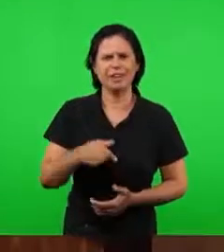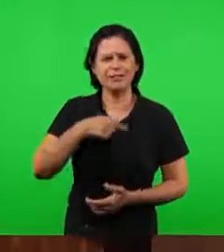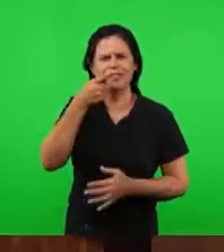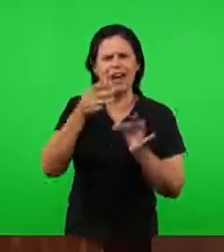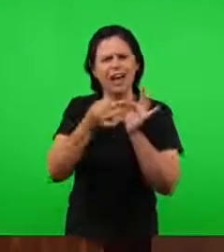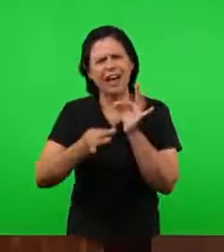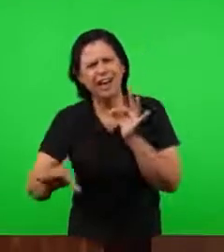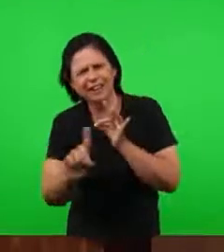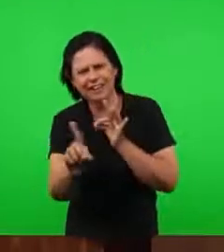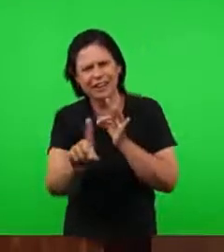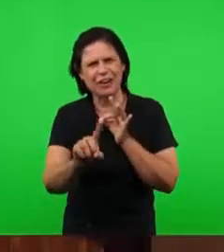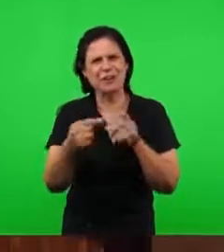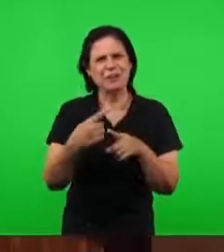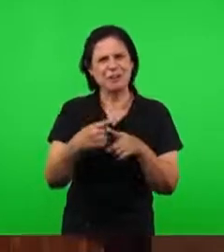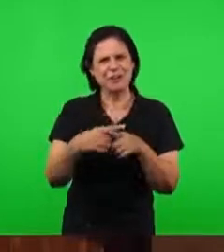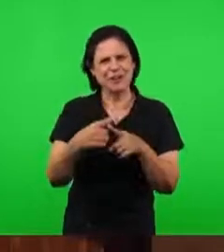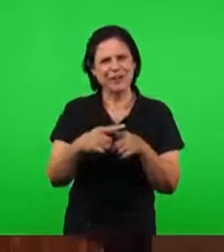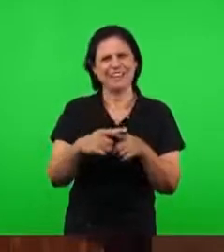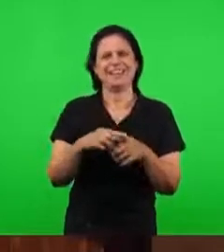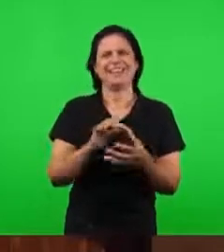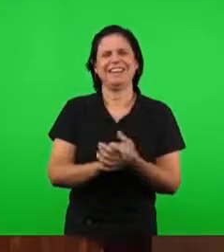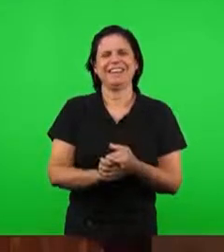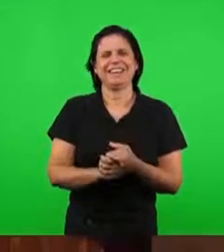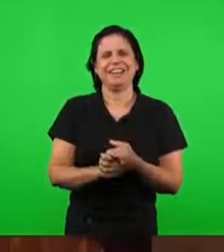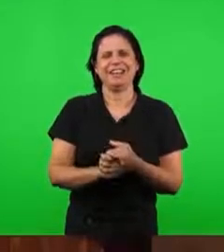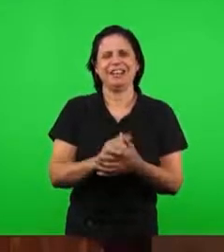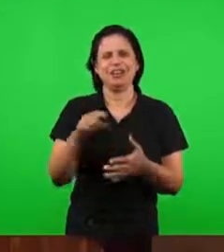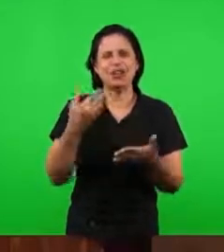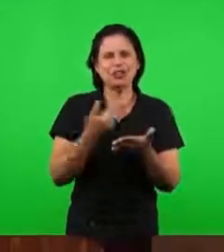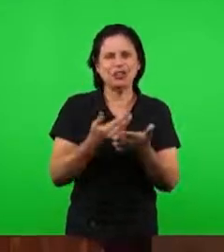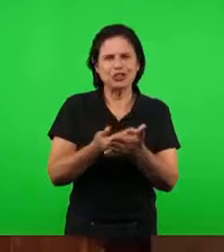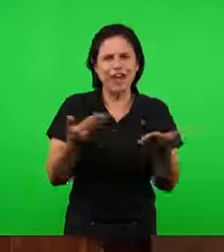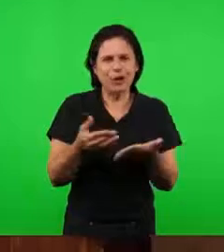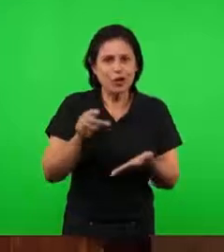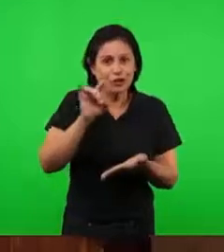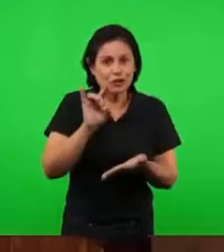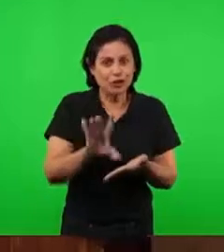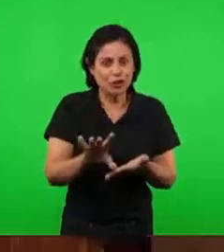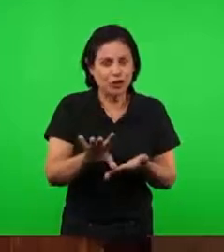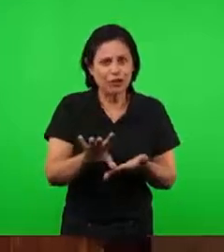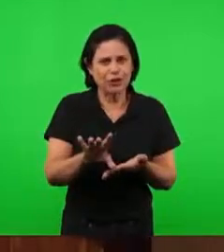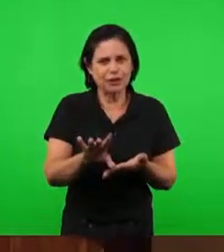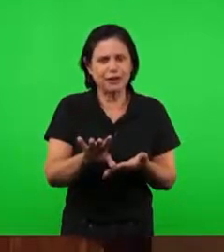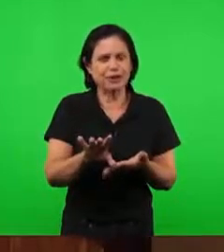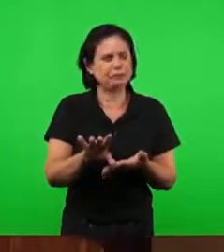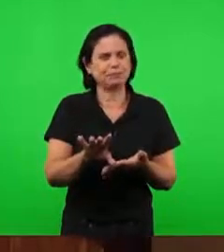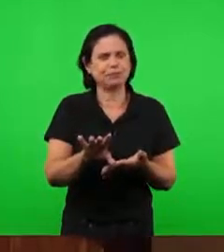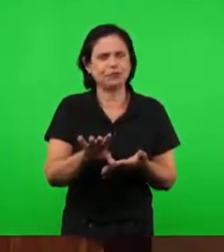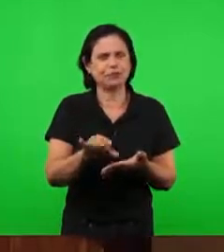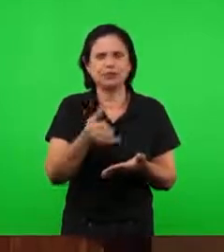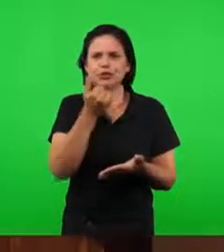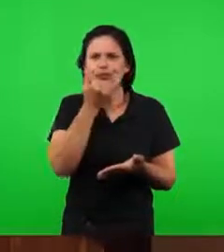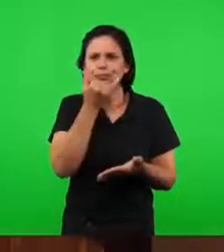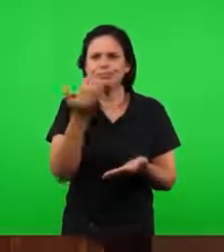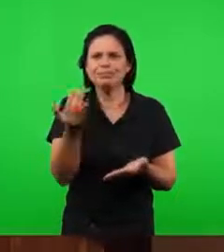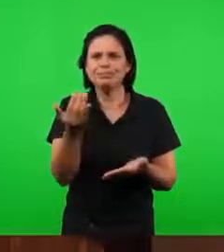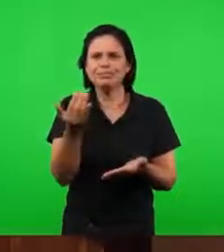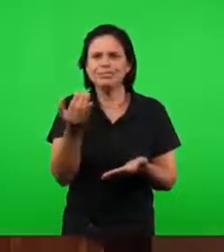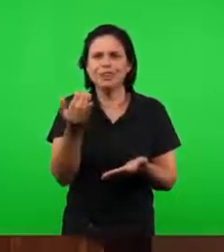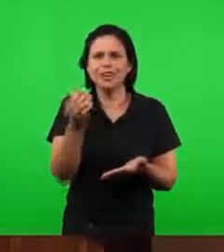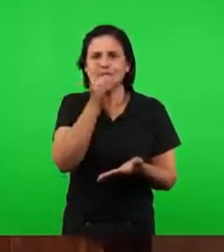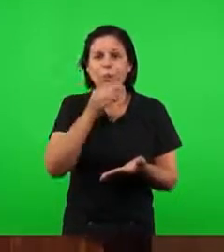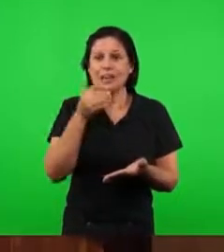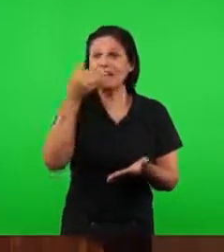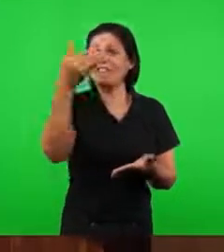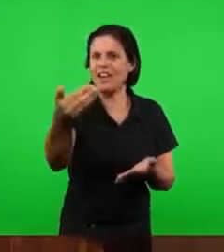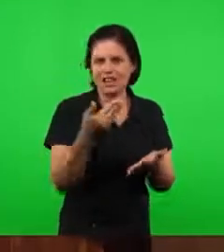assunto, porque nós vamos tratar disso de Tiatira especificamente na próxima Escola